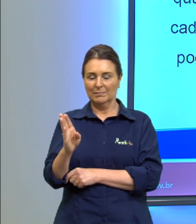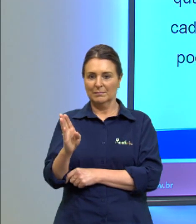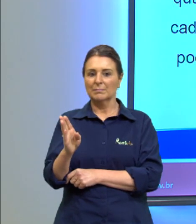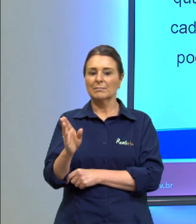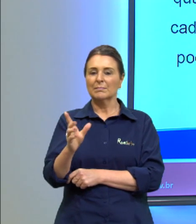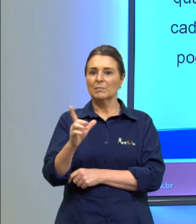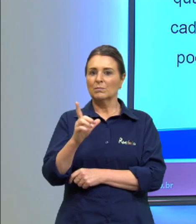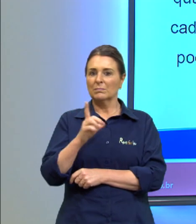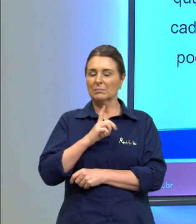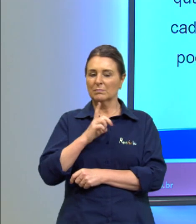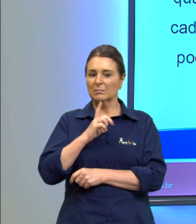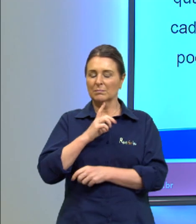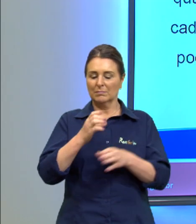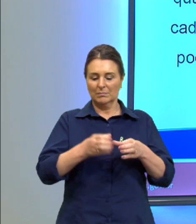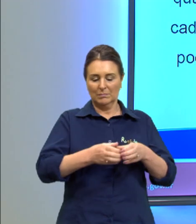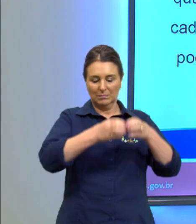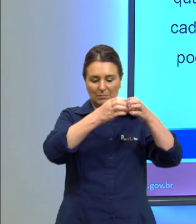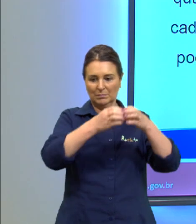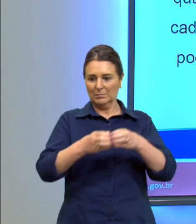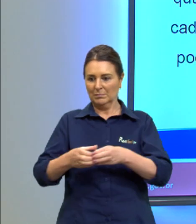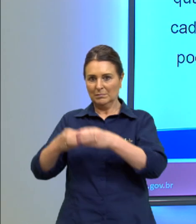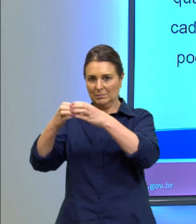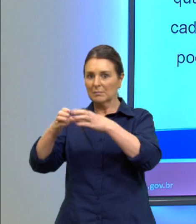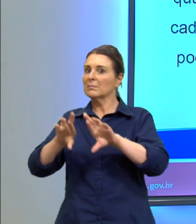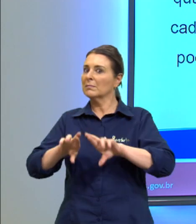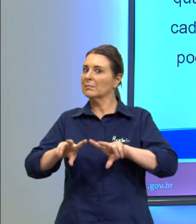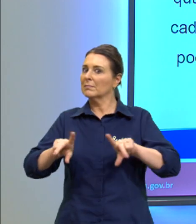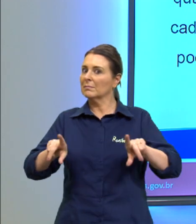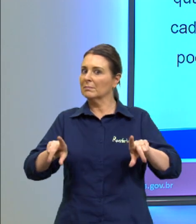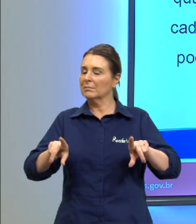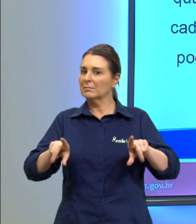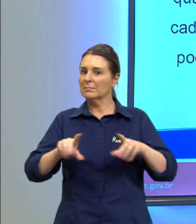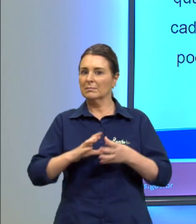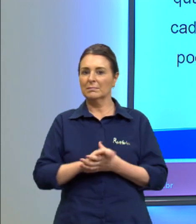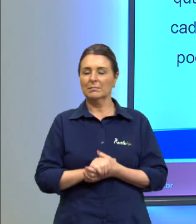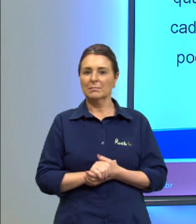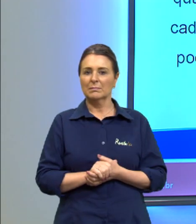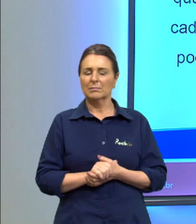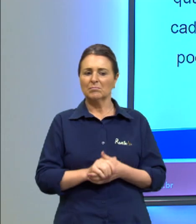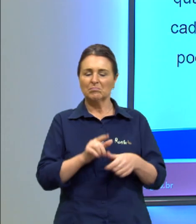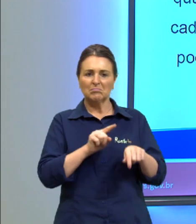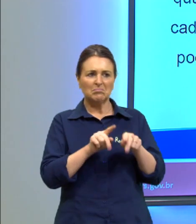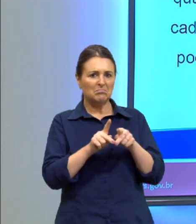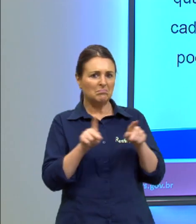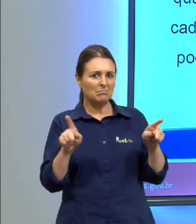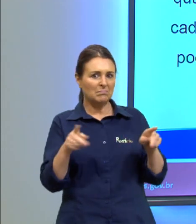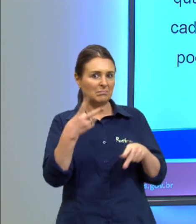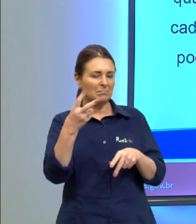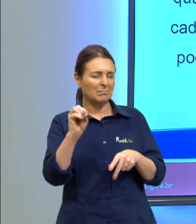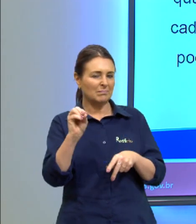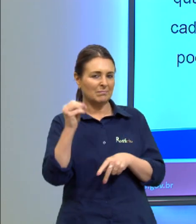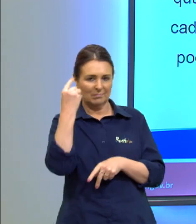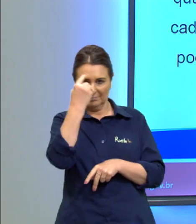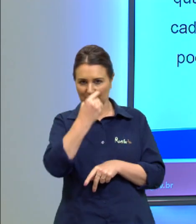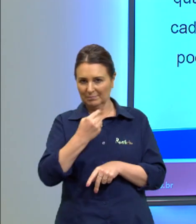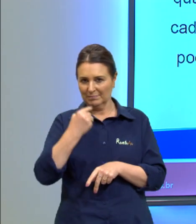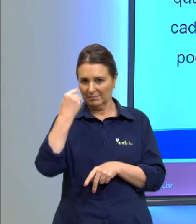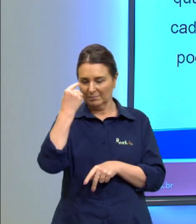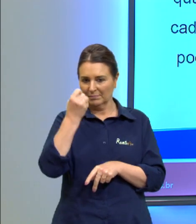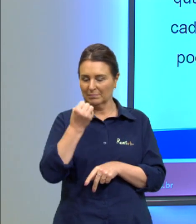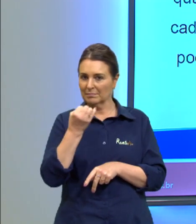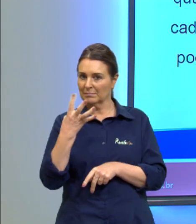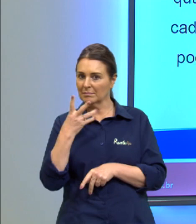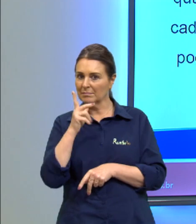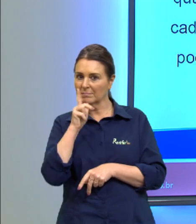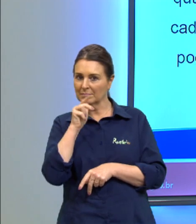alimentados por bombas distintas por um período de 20 horas. A quantidade